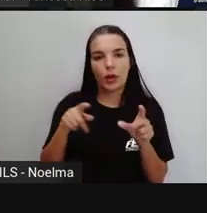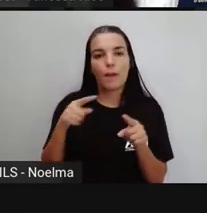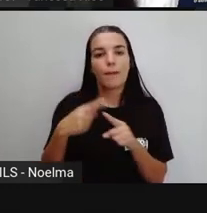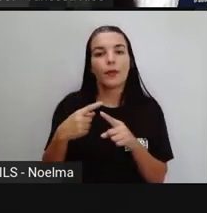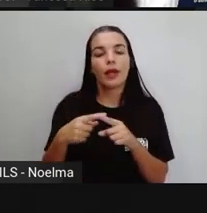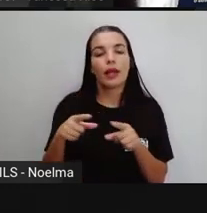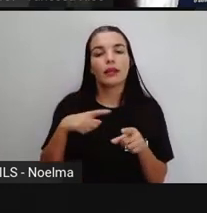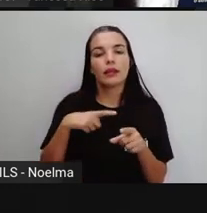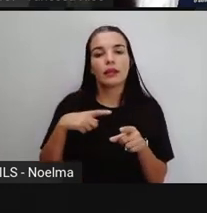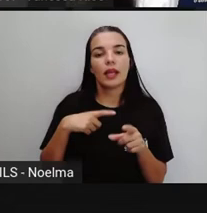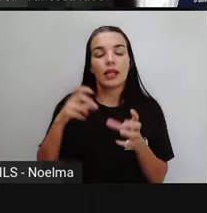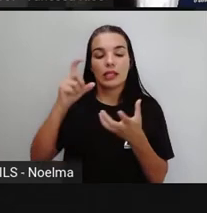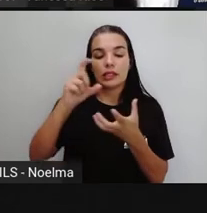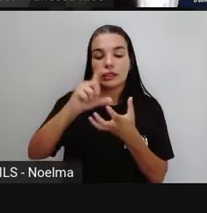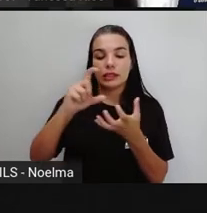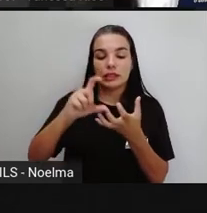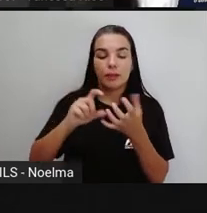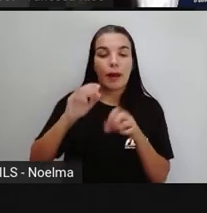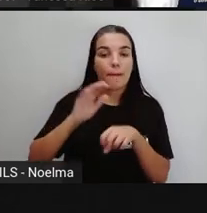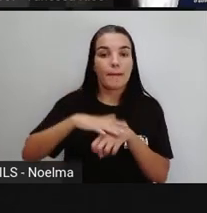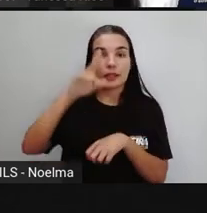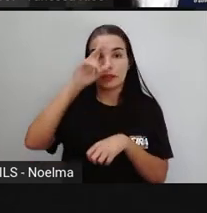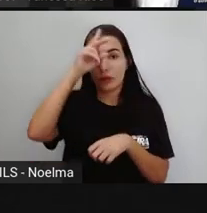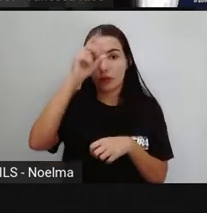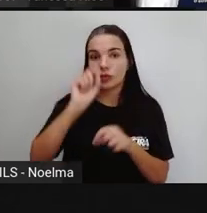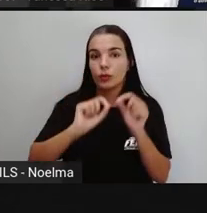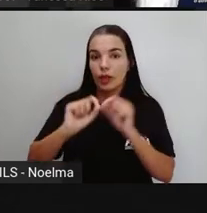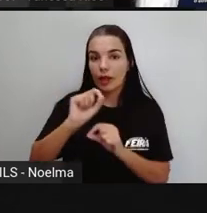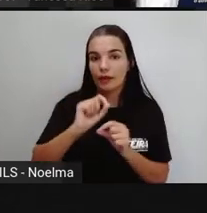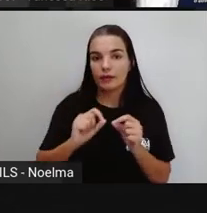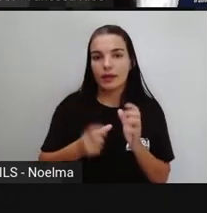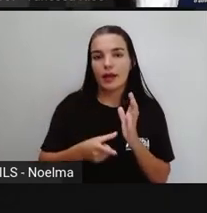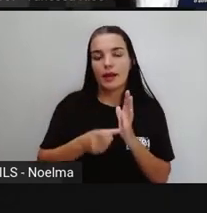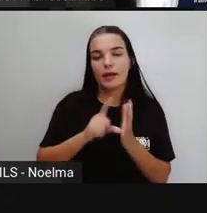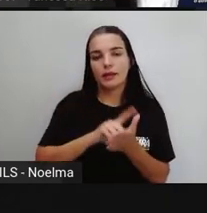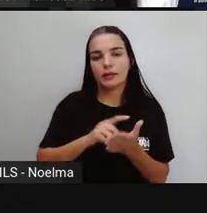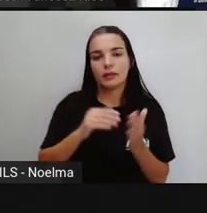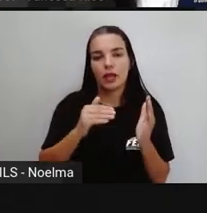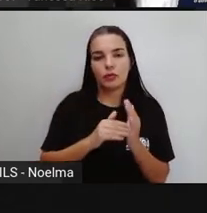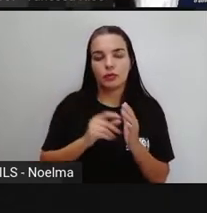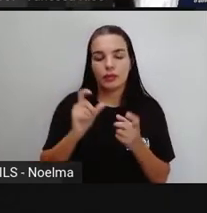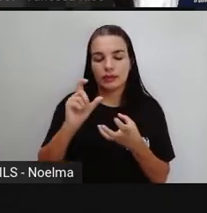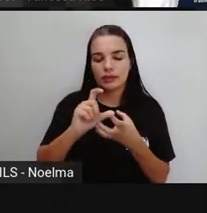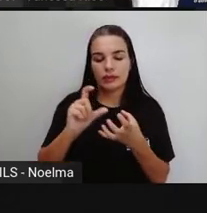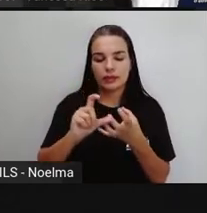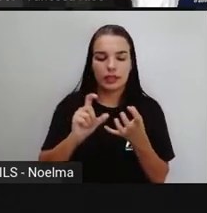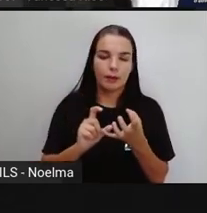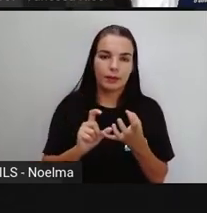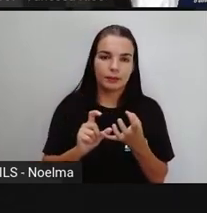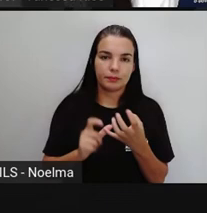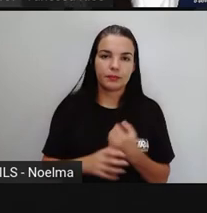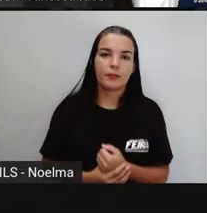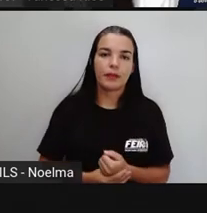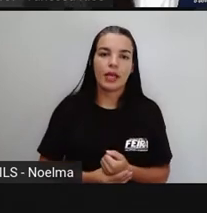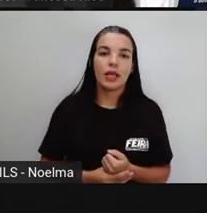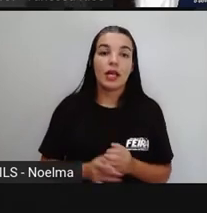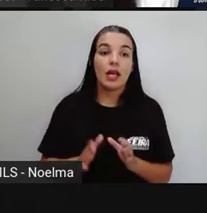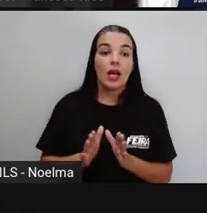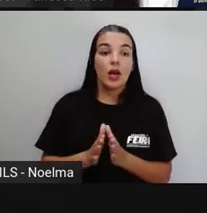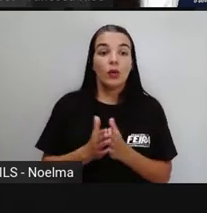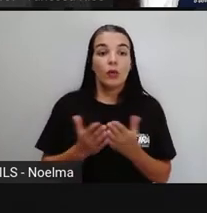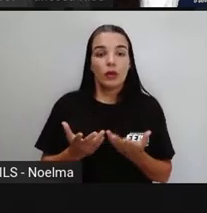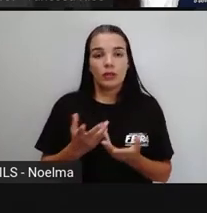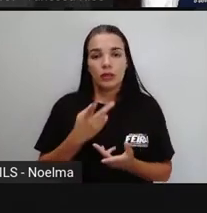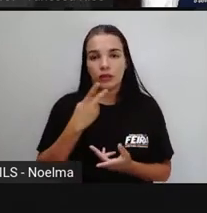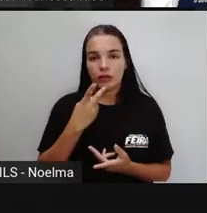como sílaba tônica a penúltima sílaba. E aí, quando a gente fala em ão e ão, a gente